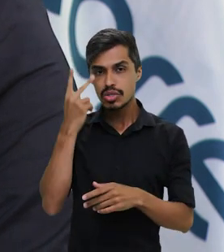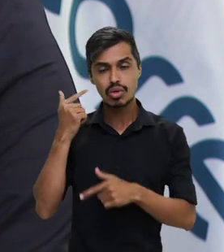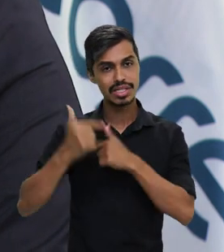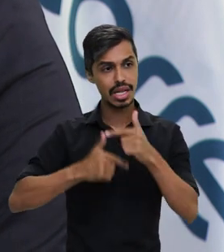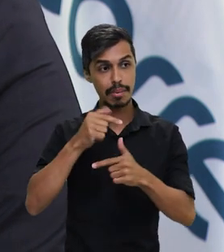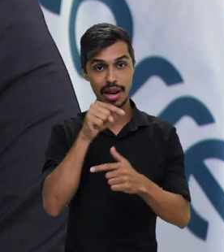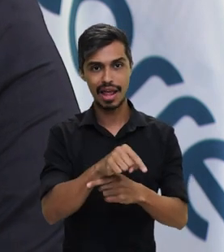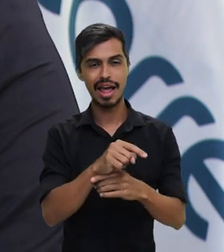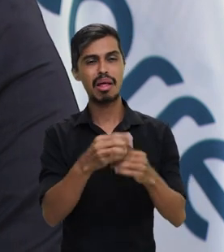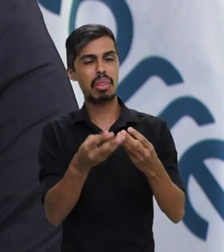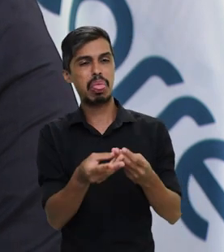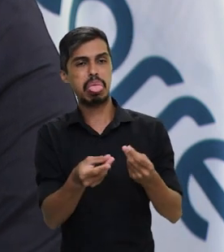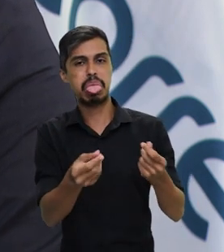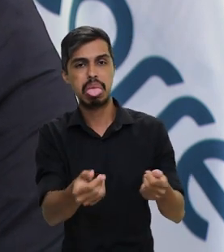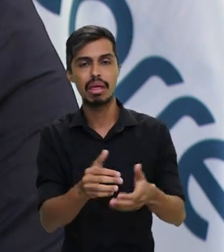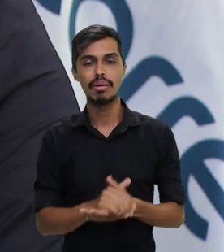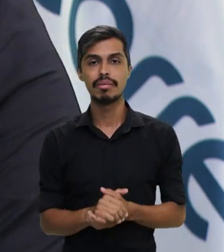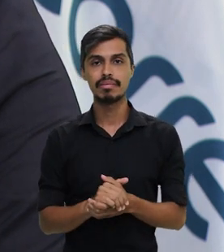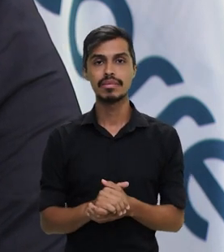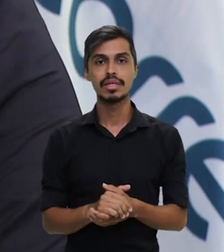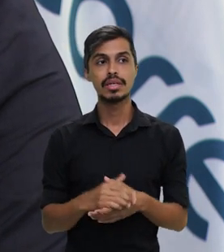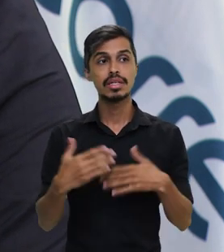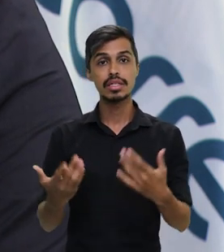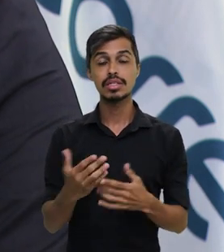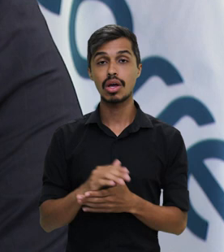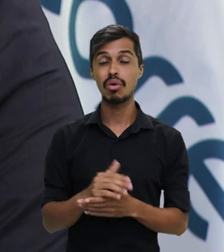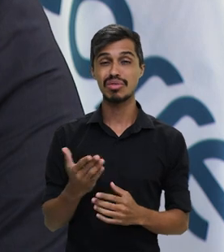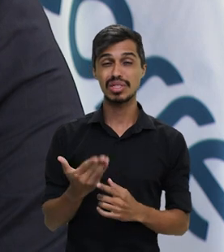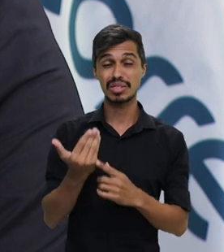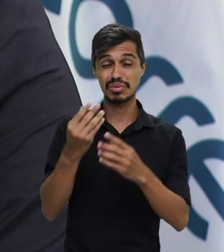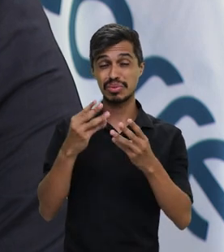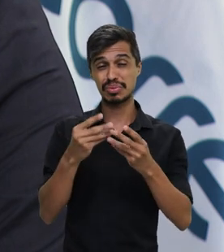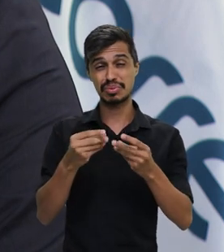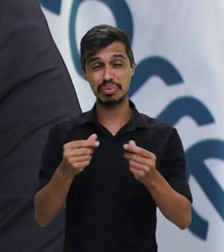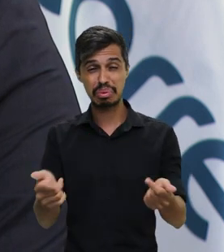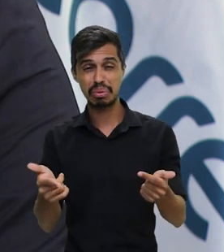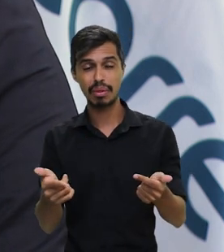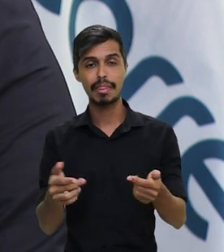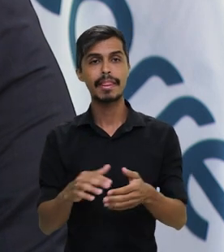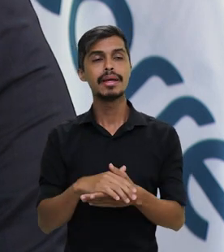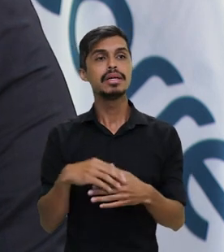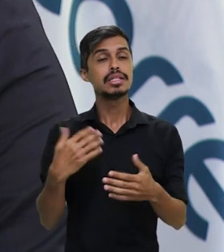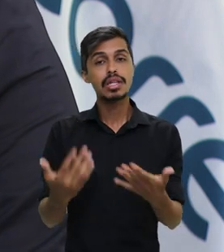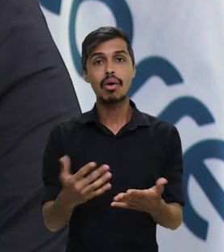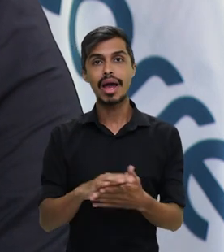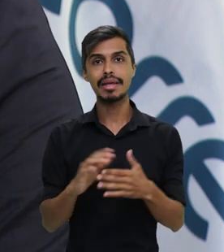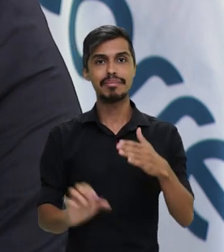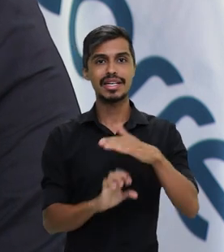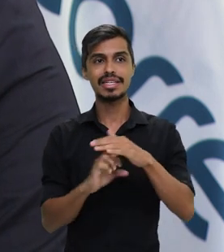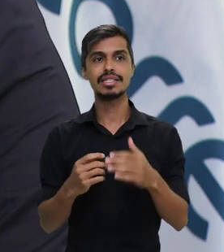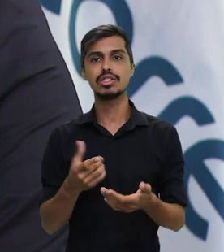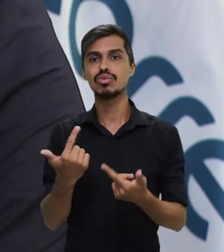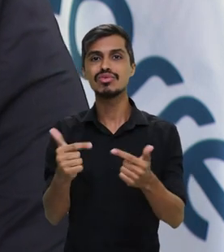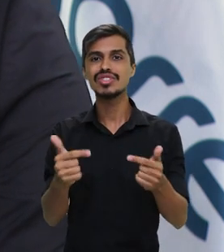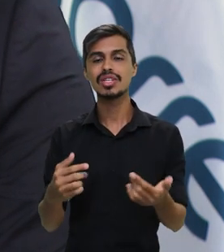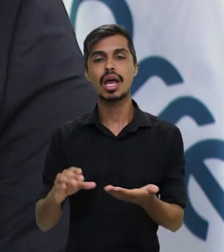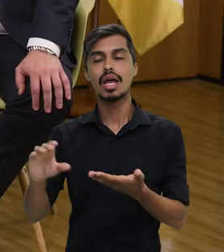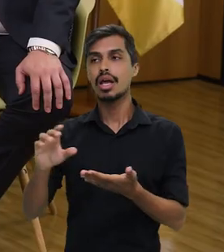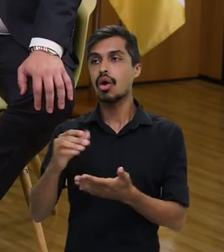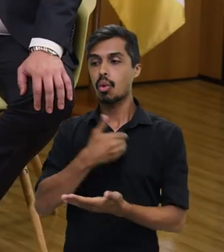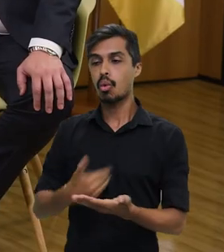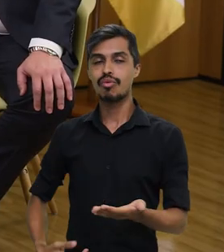sucateamento da máquina administrativa. Então, a empresa passou por um longo período sem investimentos importantes que